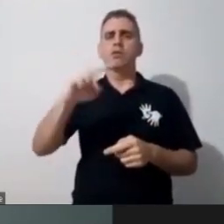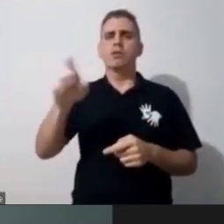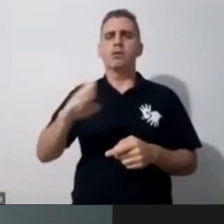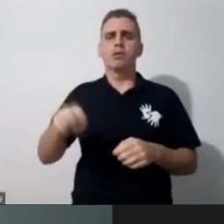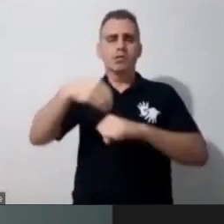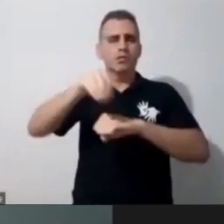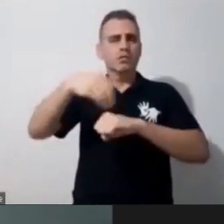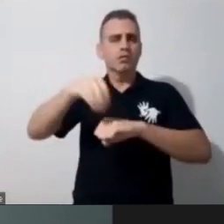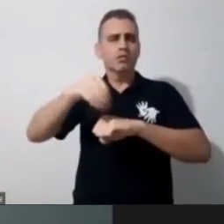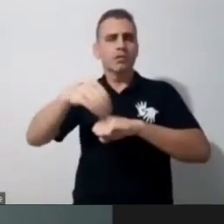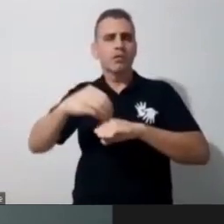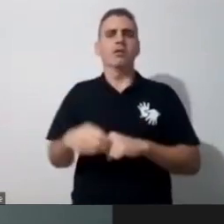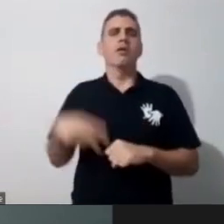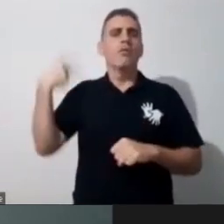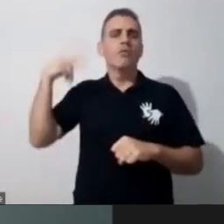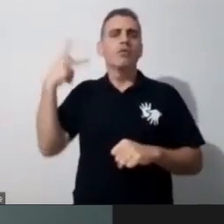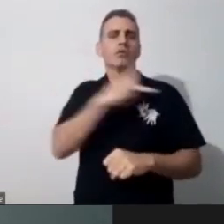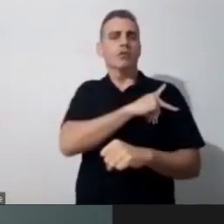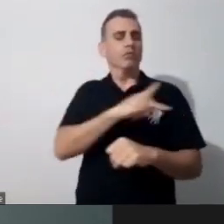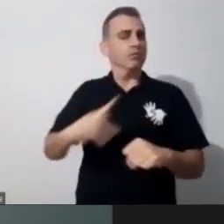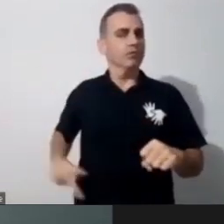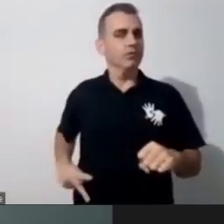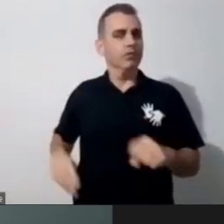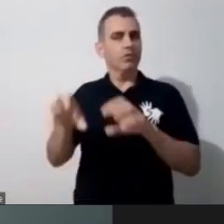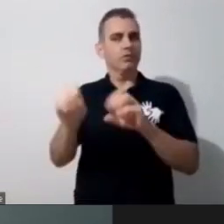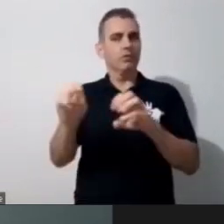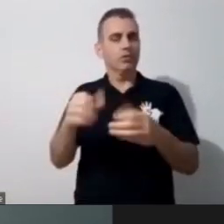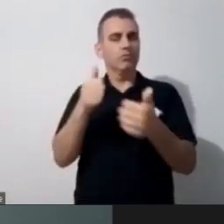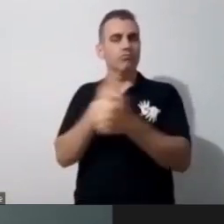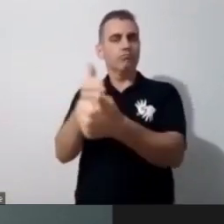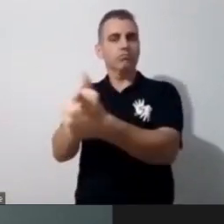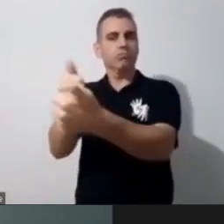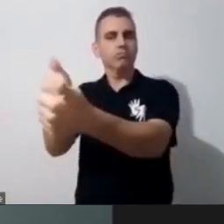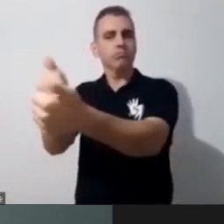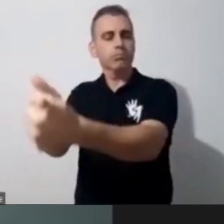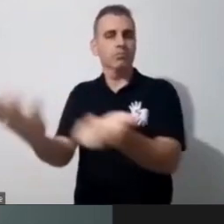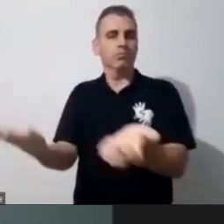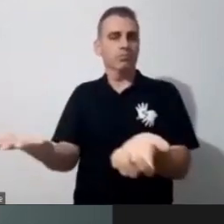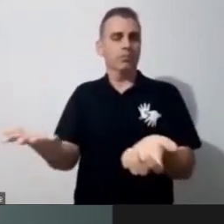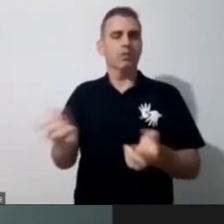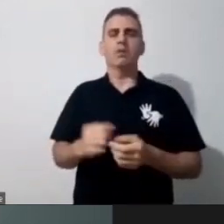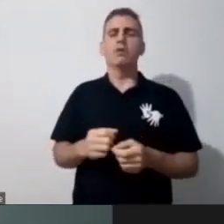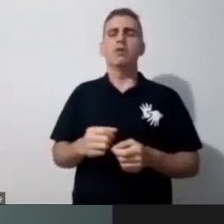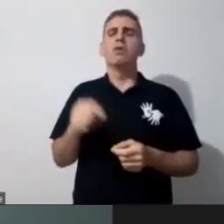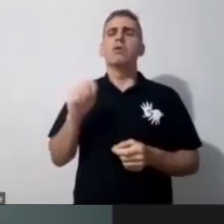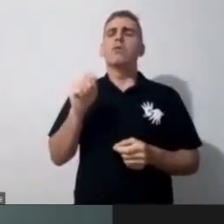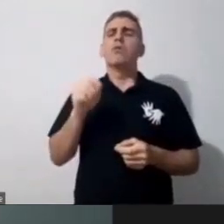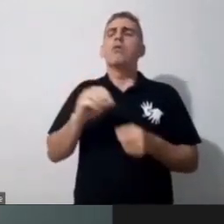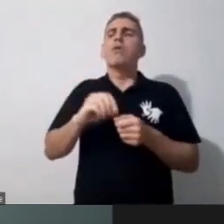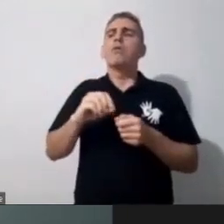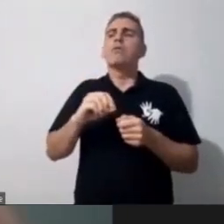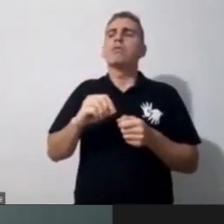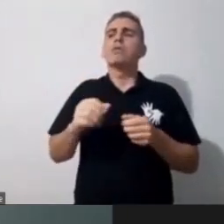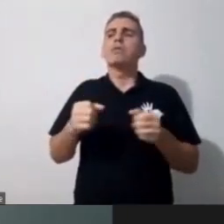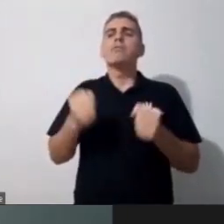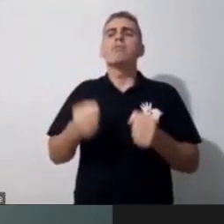públicas, educação, elas andam juntas, então, o a gente pode explorar hoje, né, eu sou professora de uma turma e eu preciso que